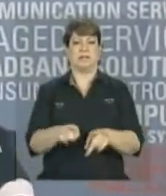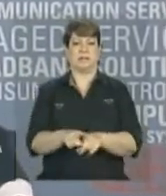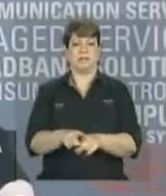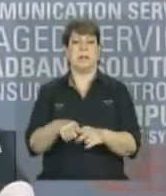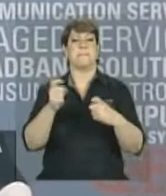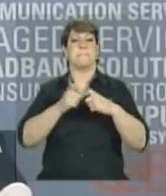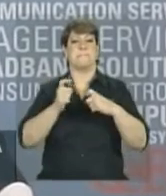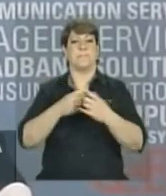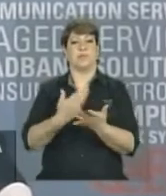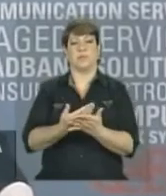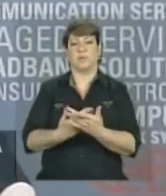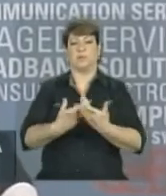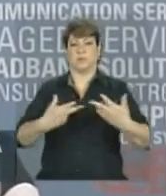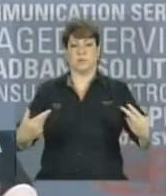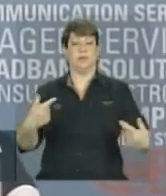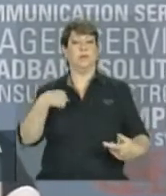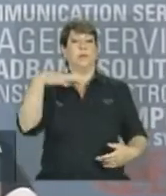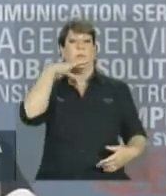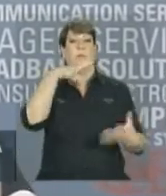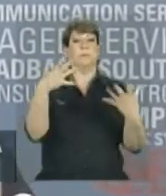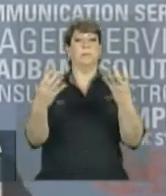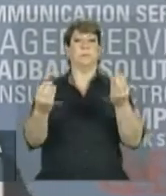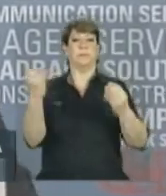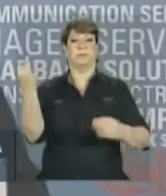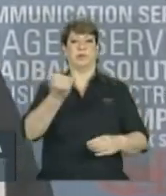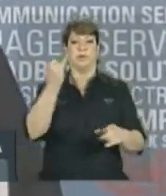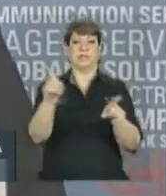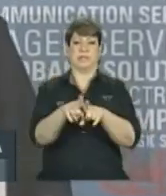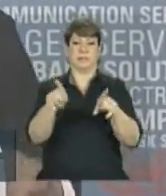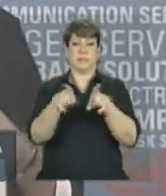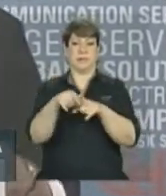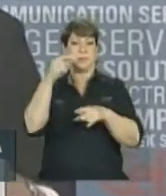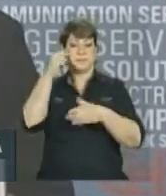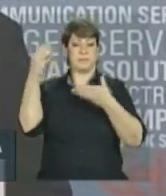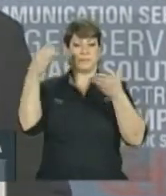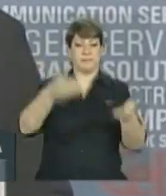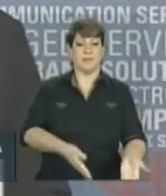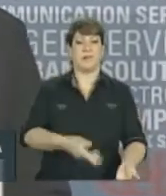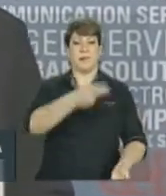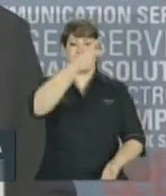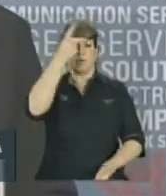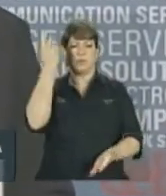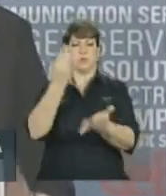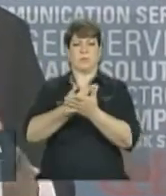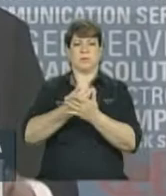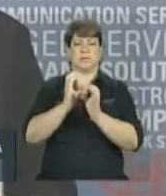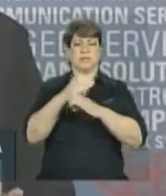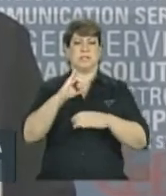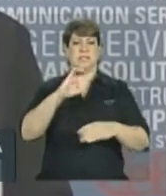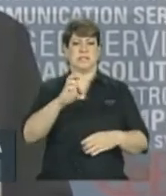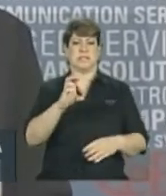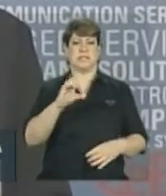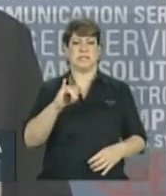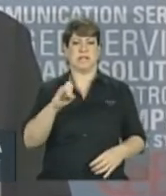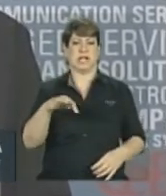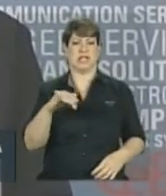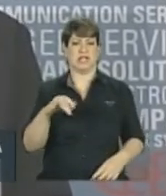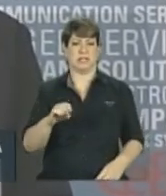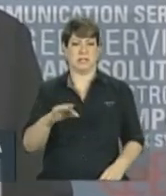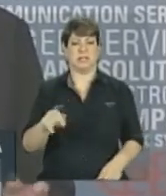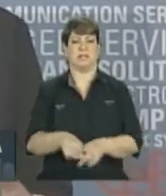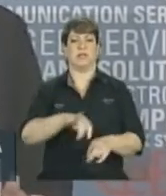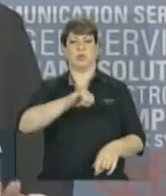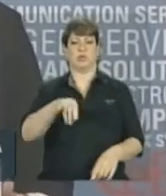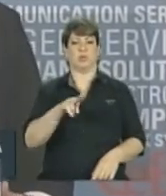eu considero muito importante também a presença de cientistas júniores e sêniores nesse